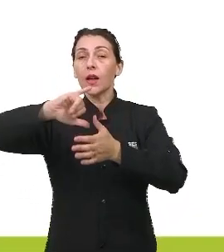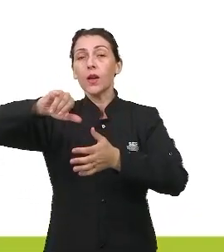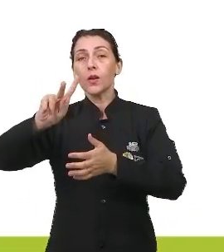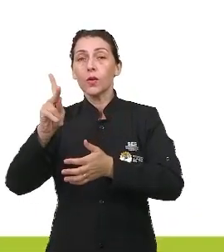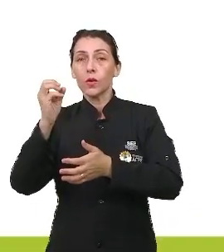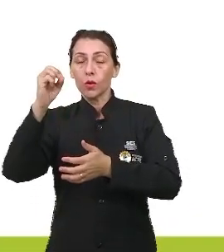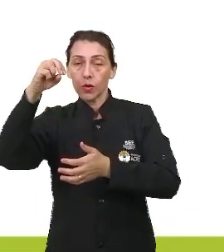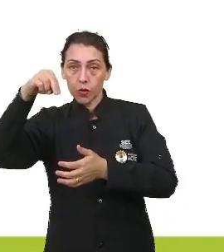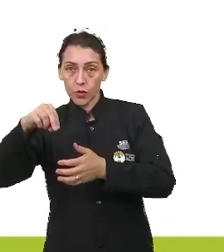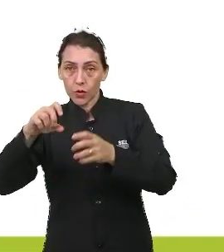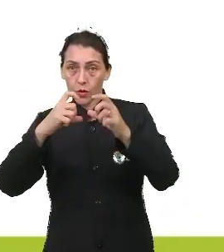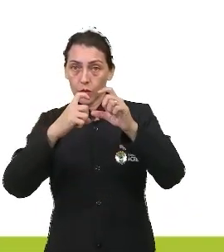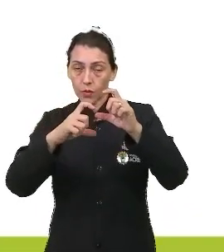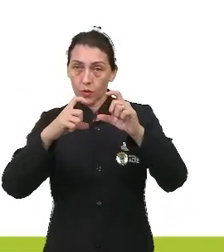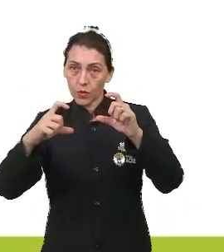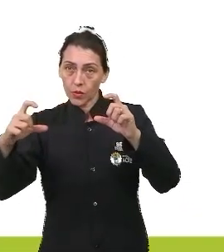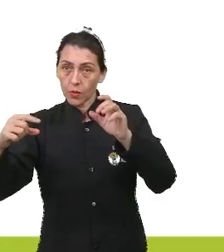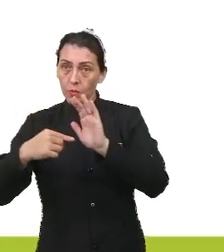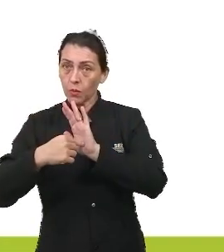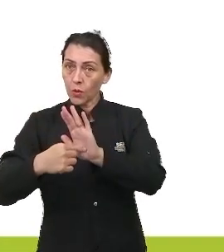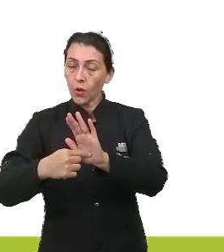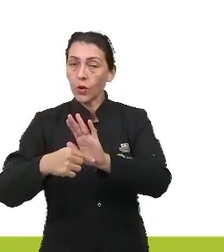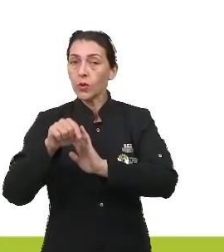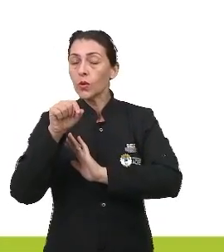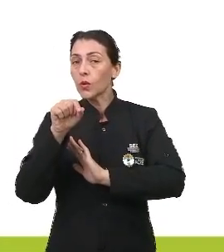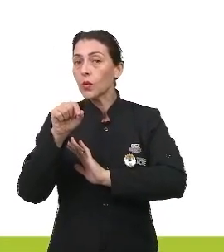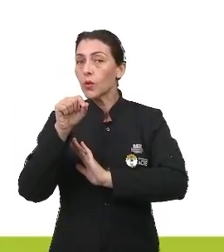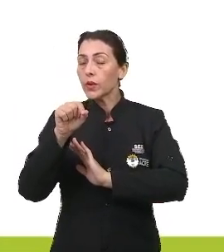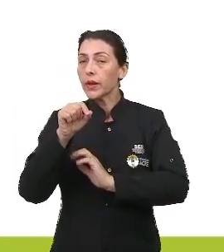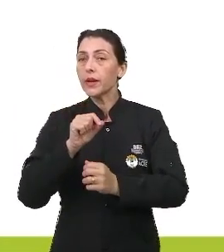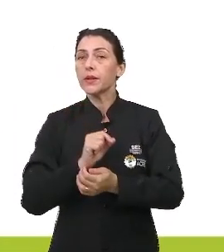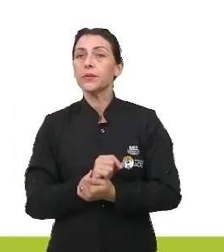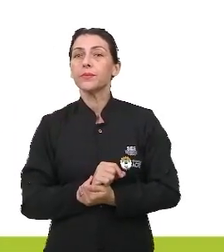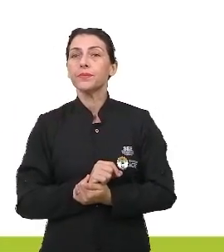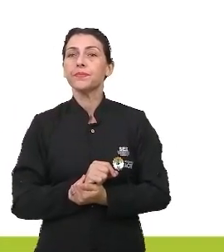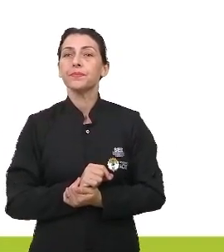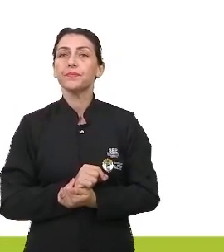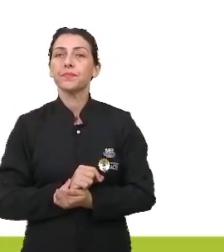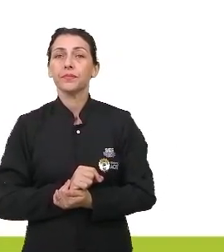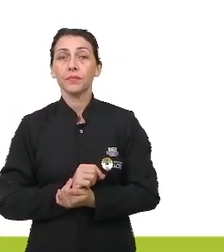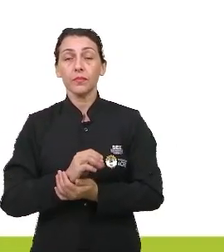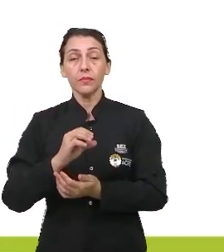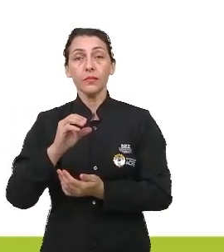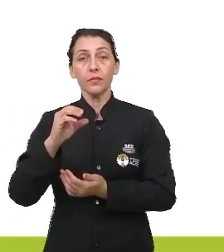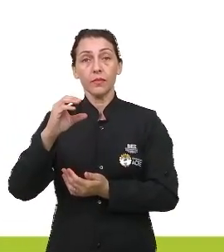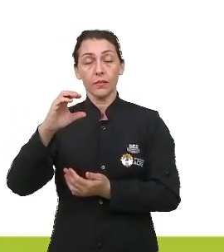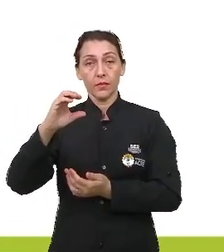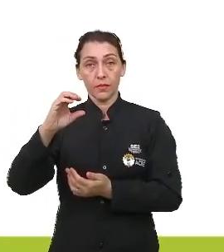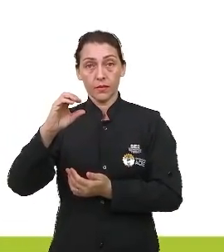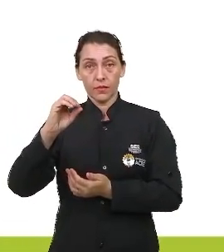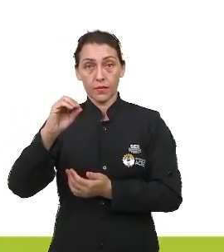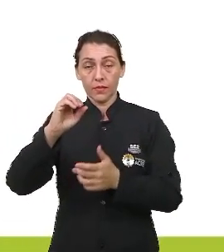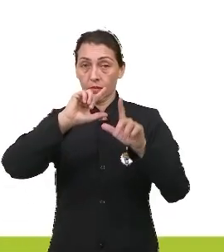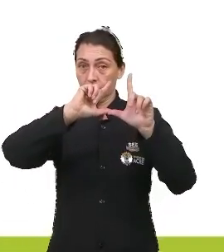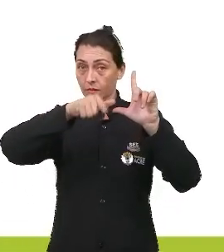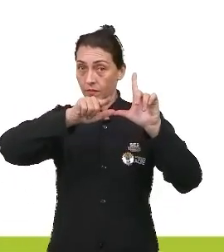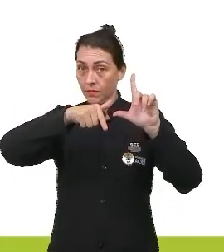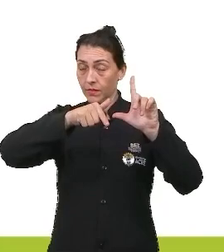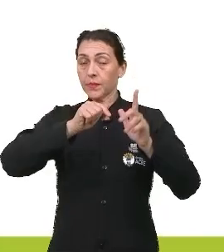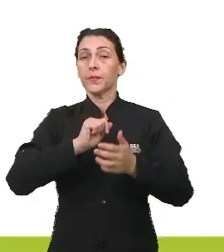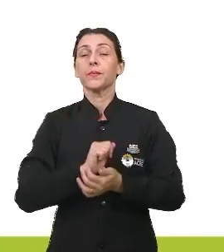abaixo, né, no caso, expressa o maior de todos os oxímoros, ou de todos os paradoxos.